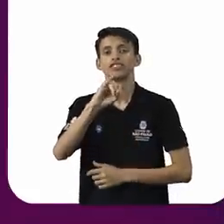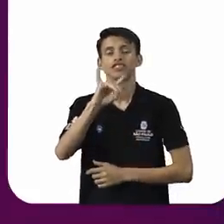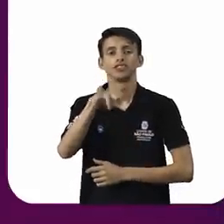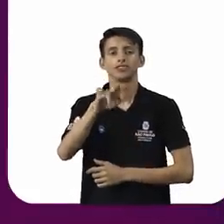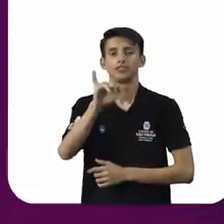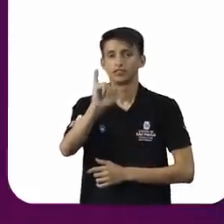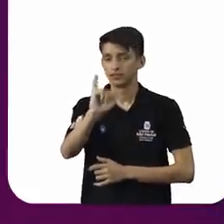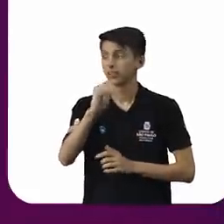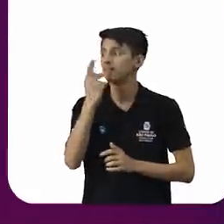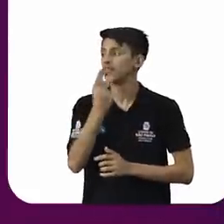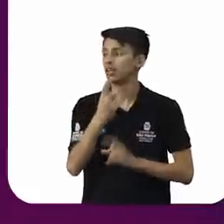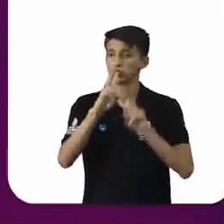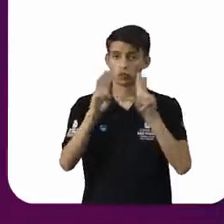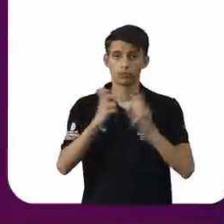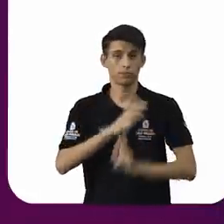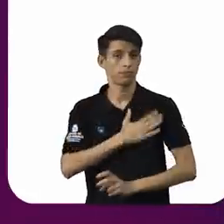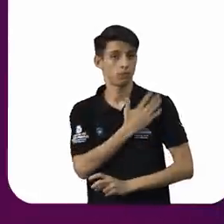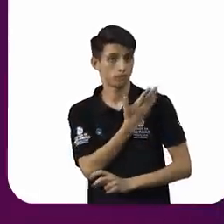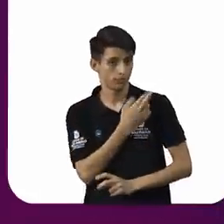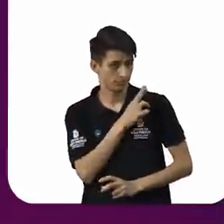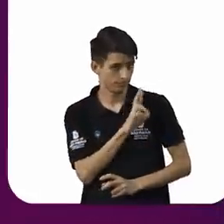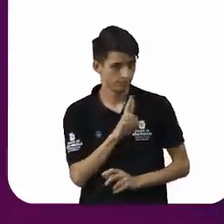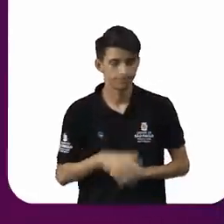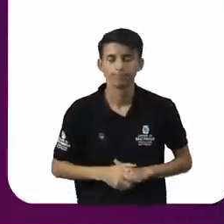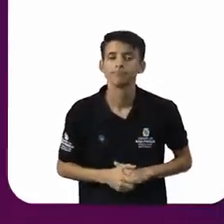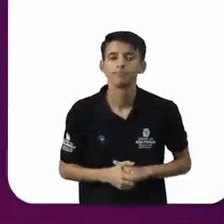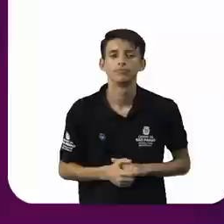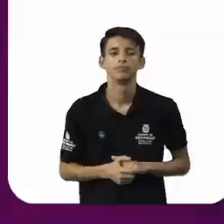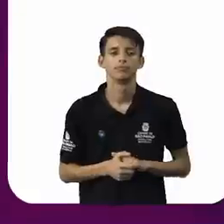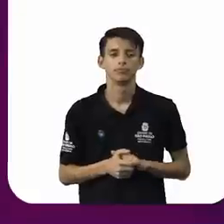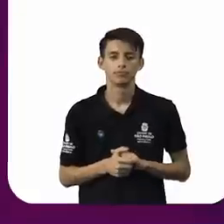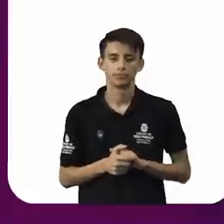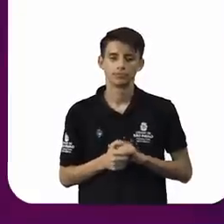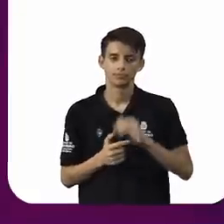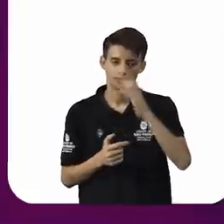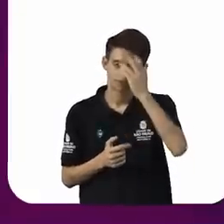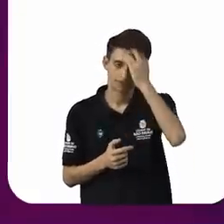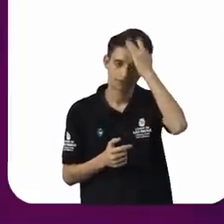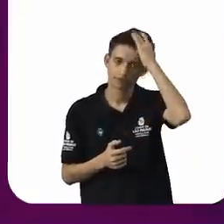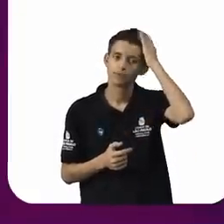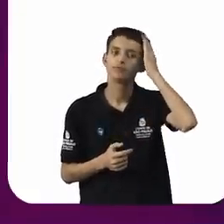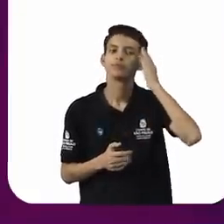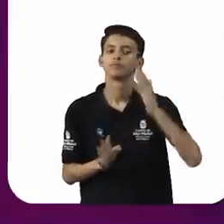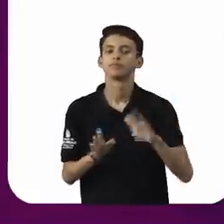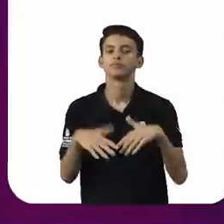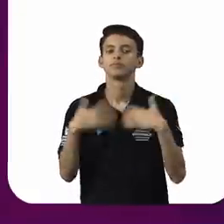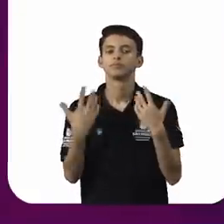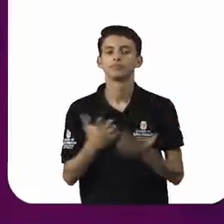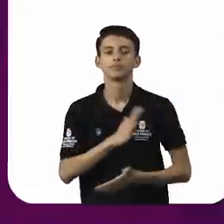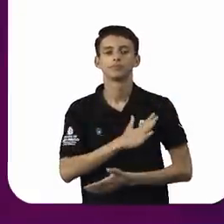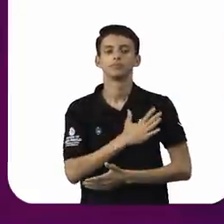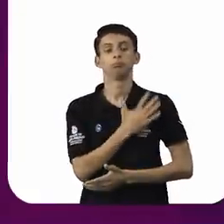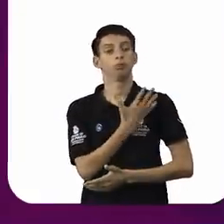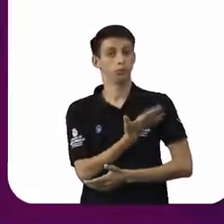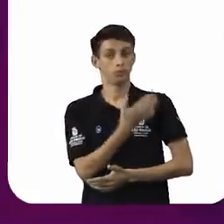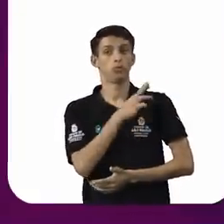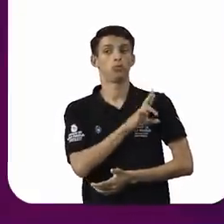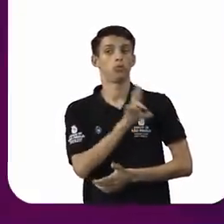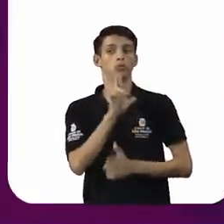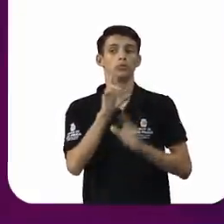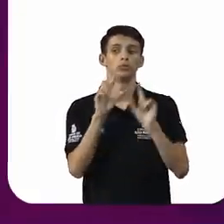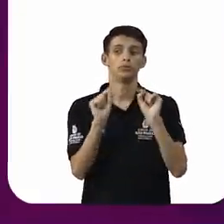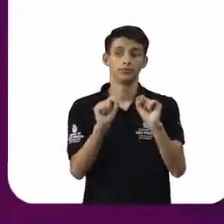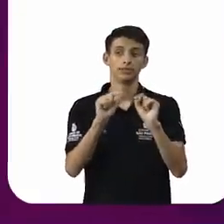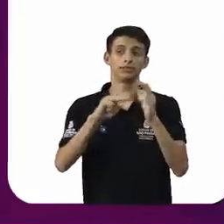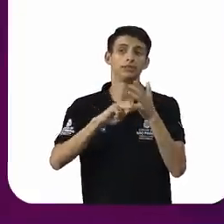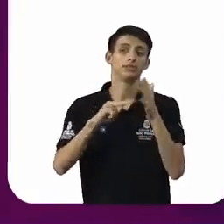mais sobre intolerância religiosa. Por favor, pai. Então, olha só, a intolerância religiosa é um